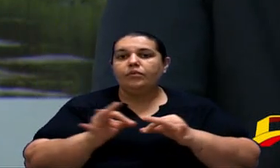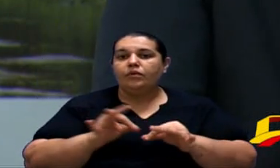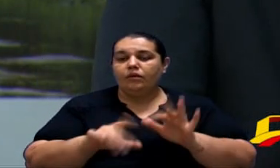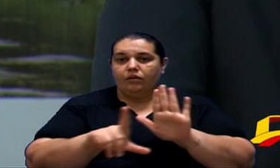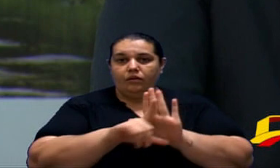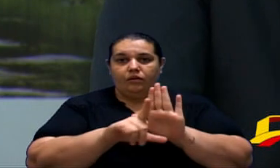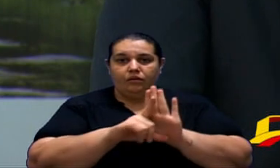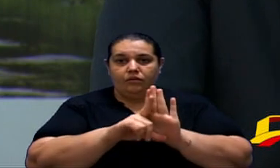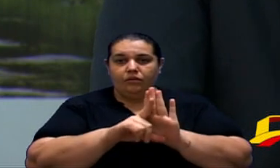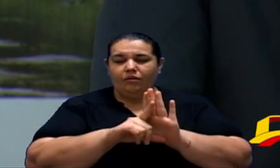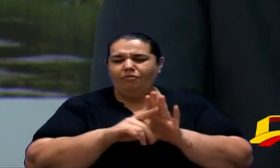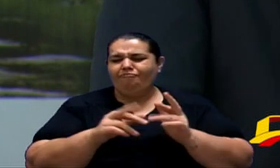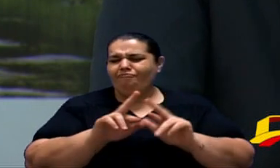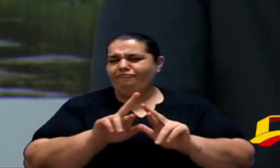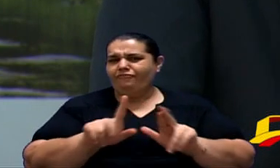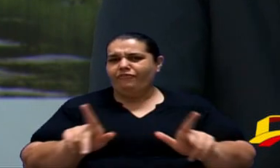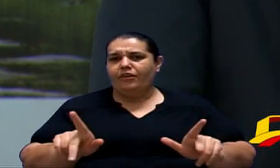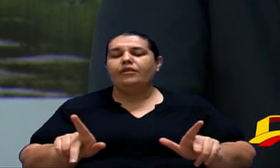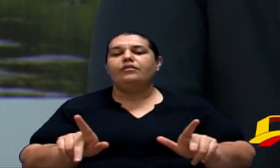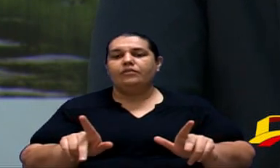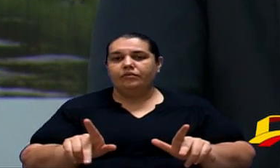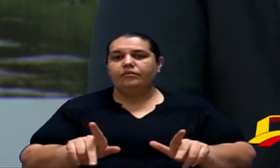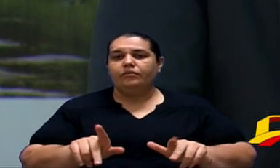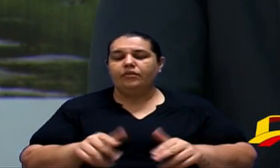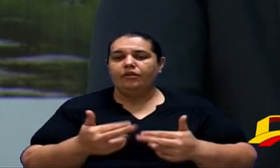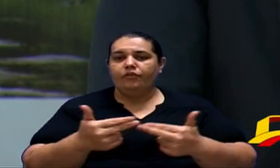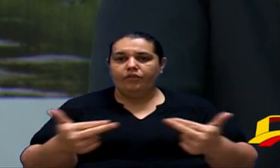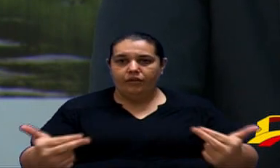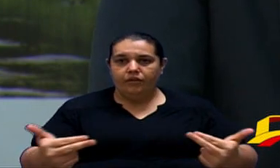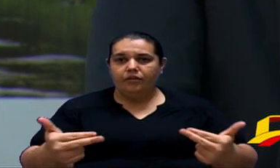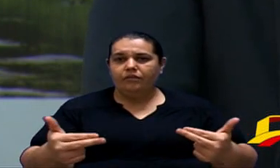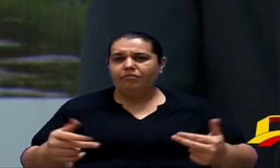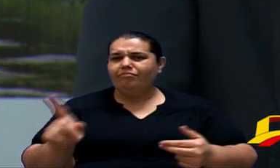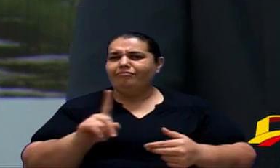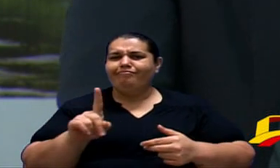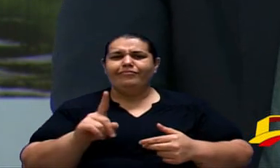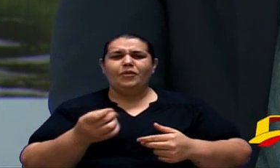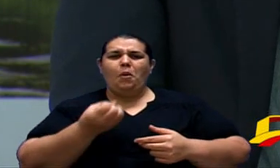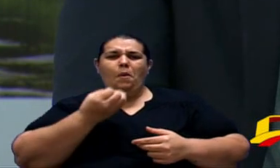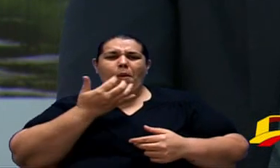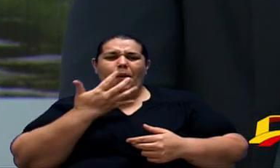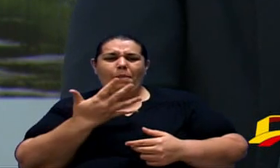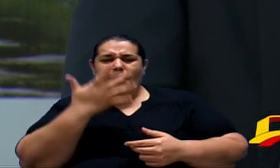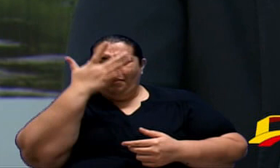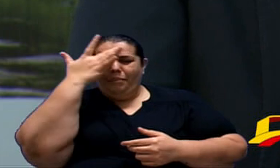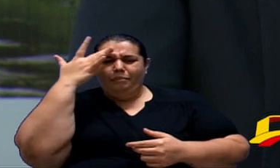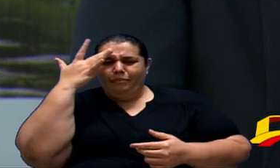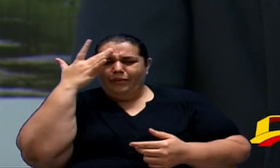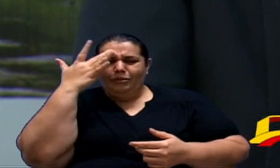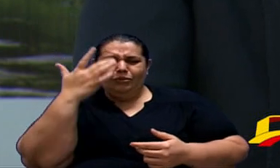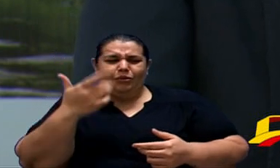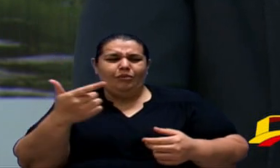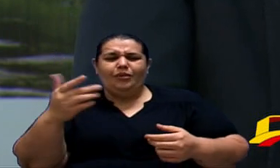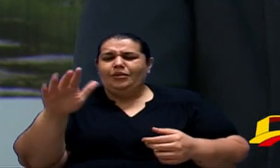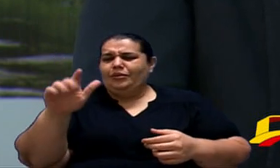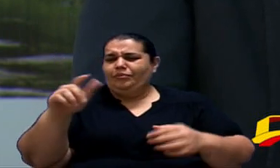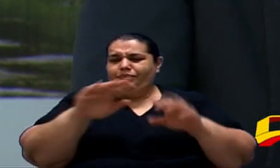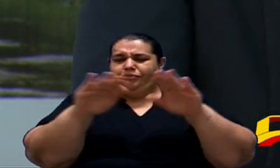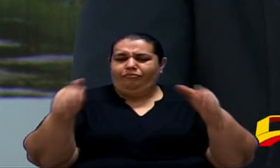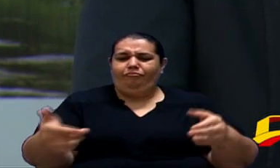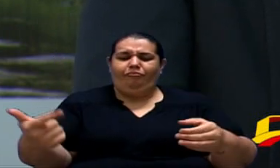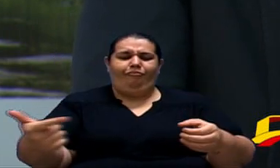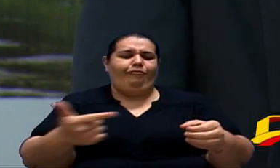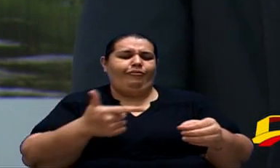de lei são vários, primeiro que não seria vantagem nenhuma para o consumidor abastecer o próprio veículo o que